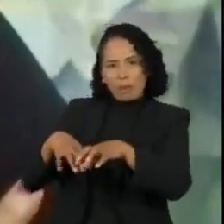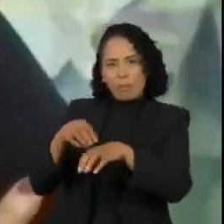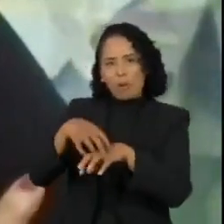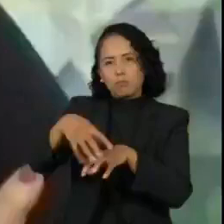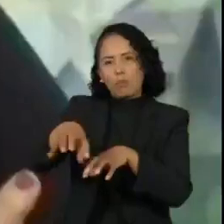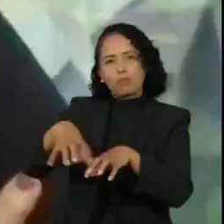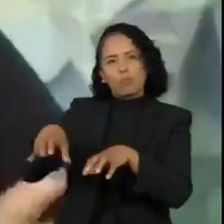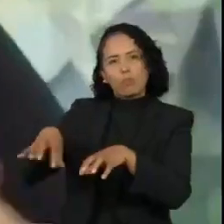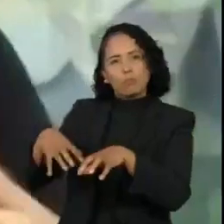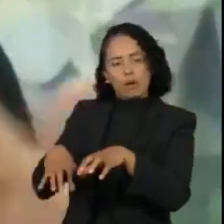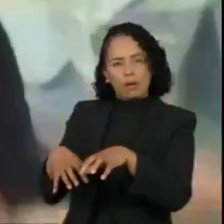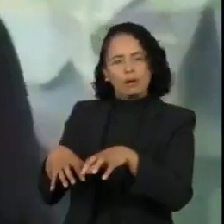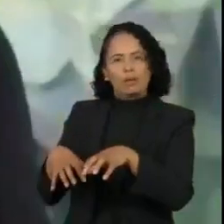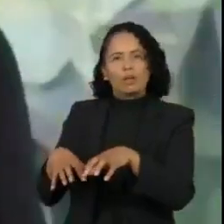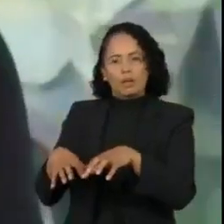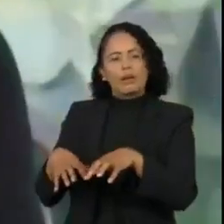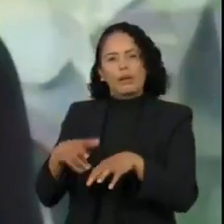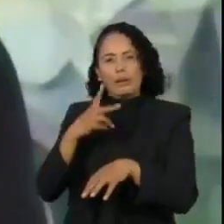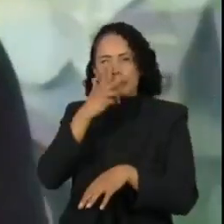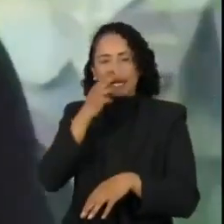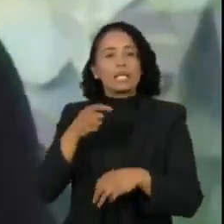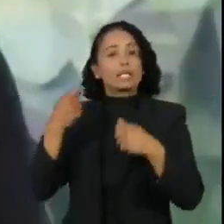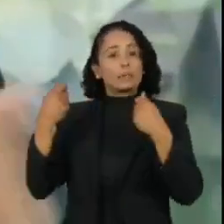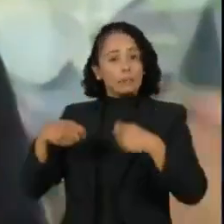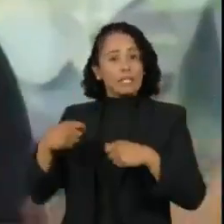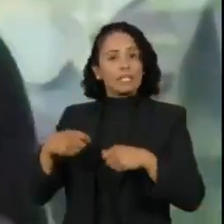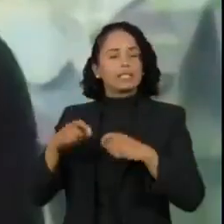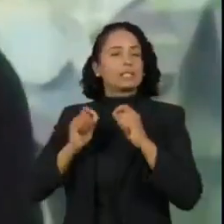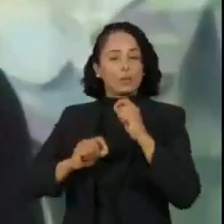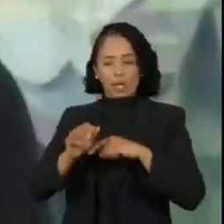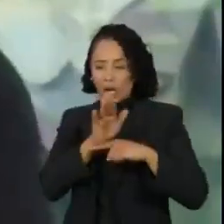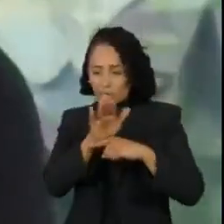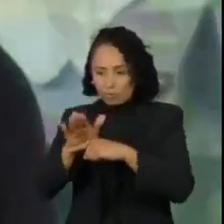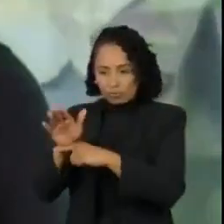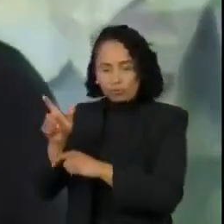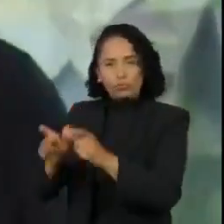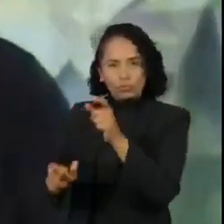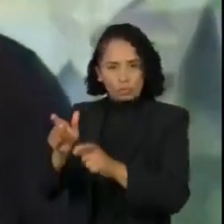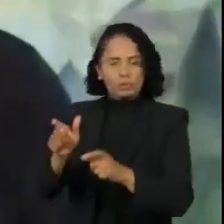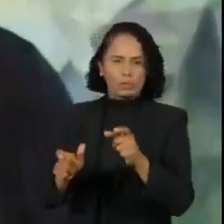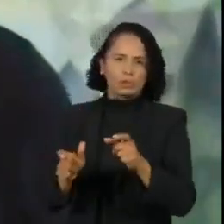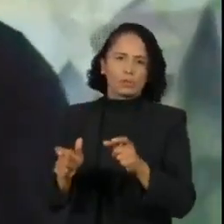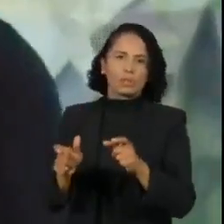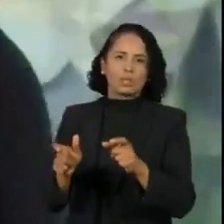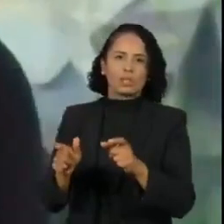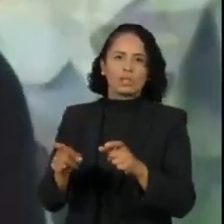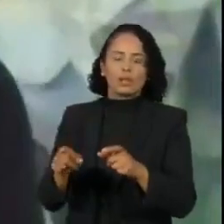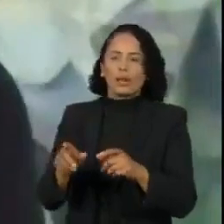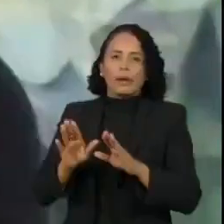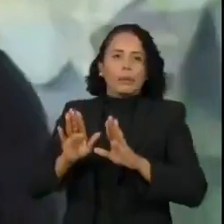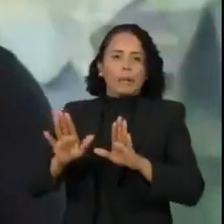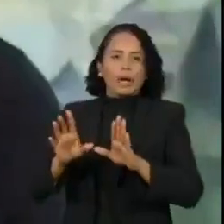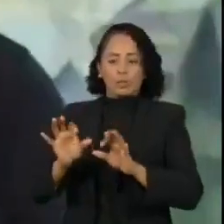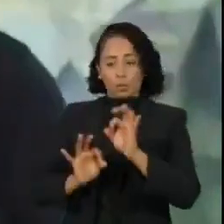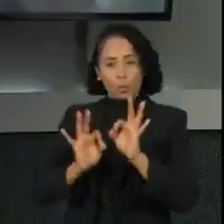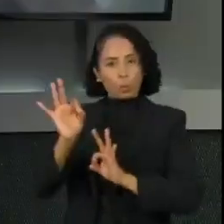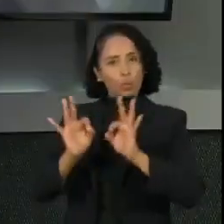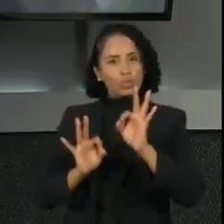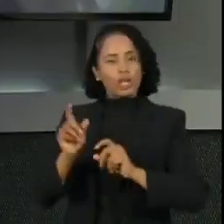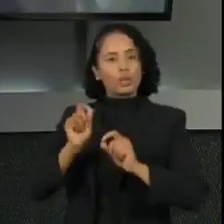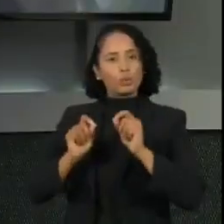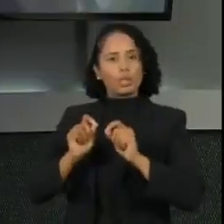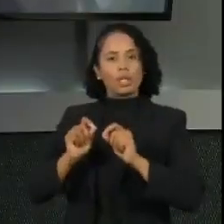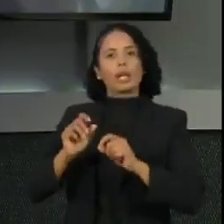cumprir com a necessidade, suprir a necessidade. Então, a nossa ideia é passar esse know-how